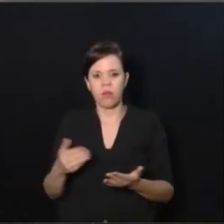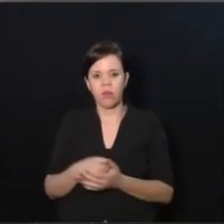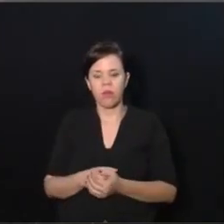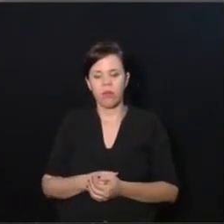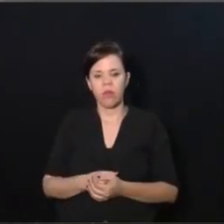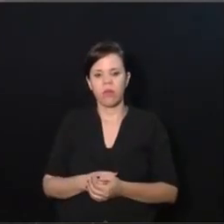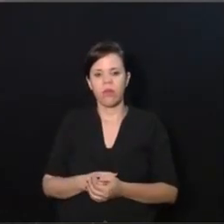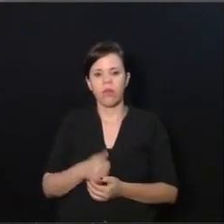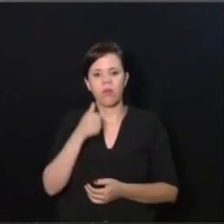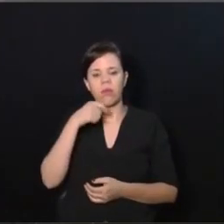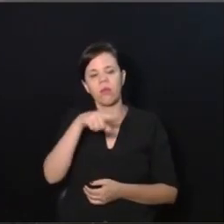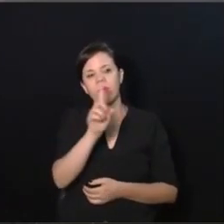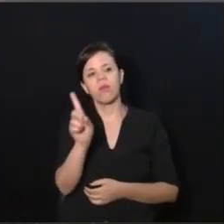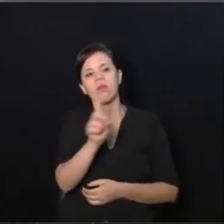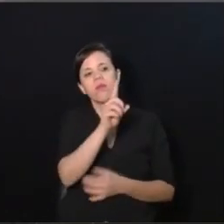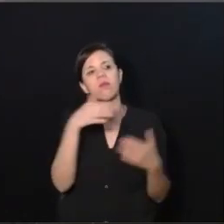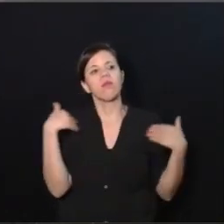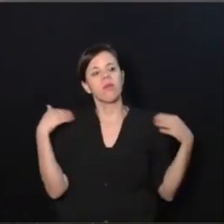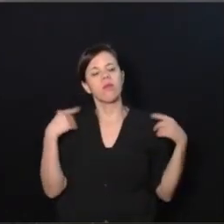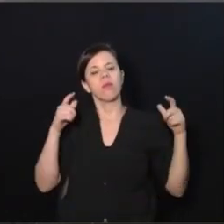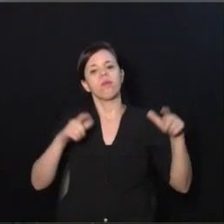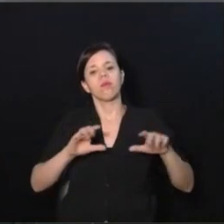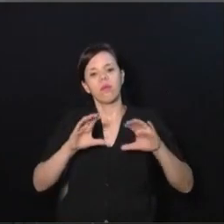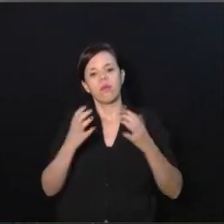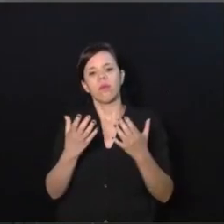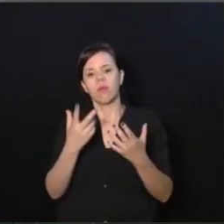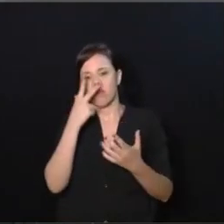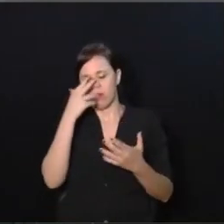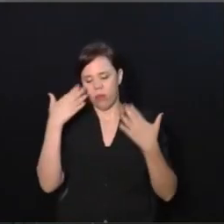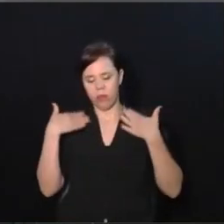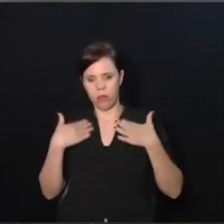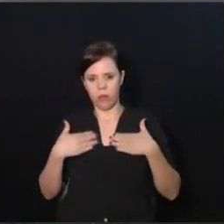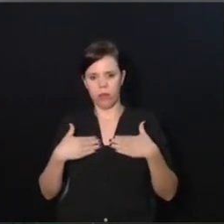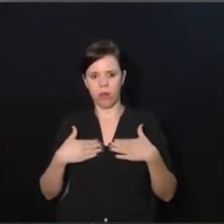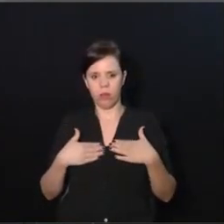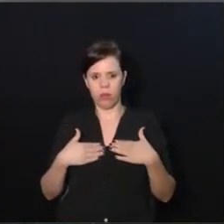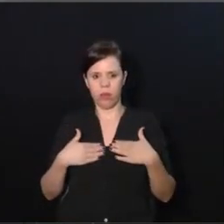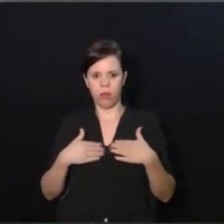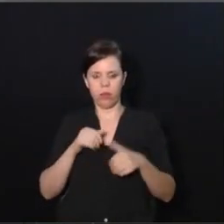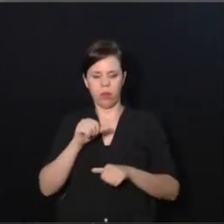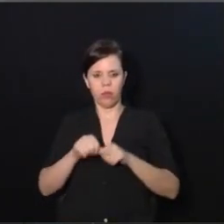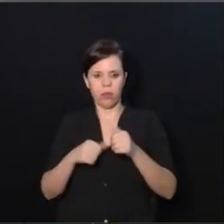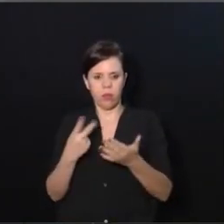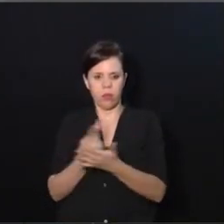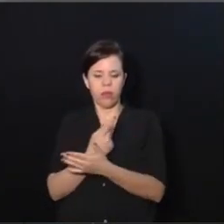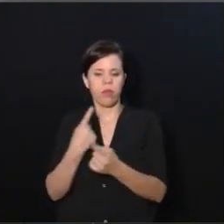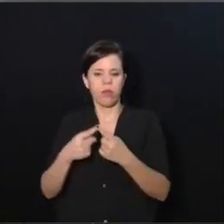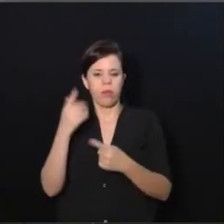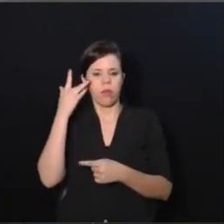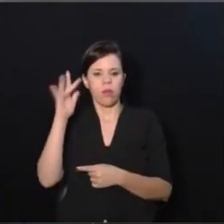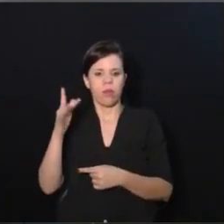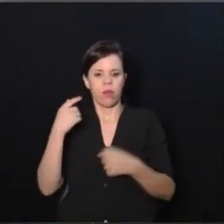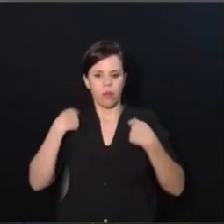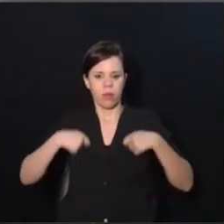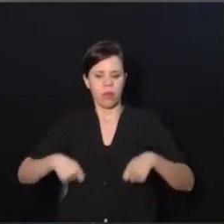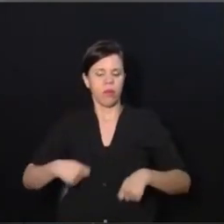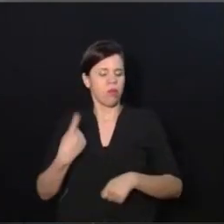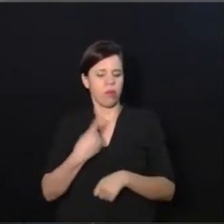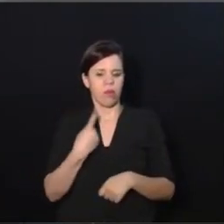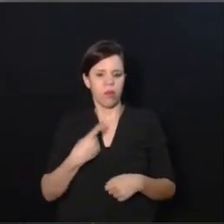se essa menina vai passear em um congresso ou em uma coisa assim, ela aparece com a blusa pelo avesso e de trás para frente. Porque não sabe nem se vestir sozinha.